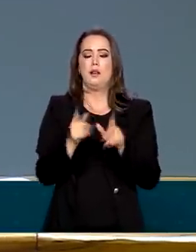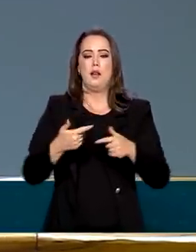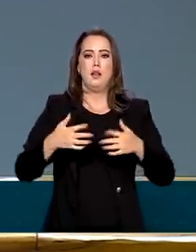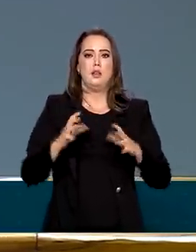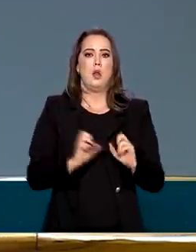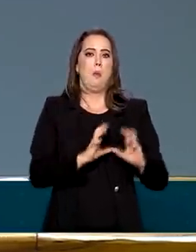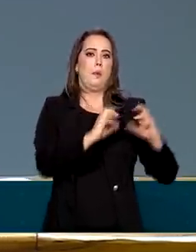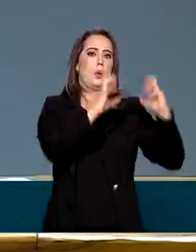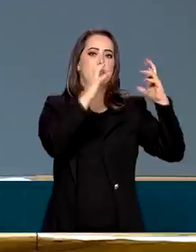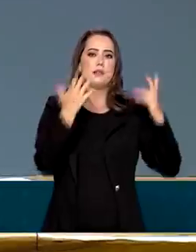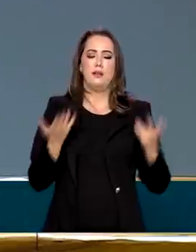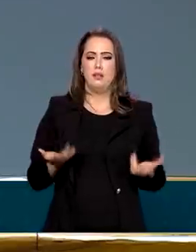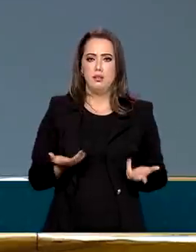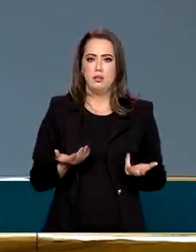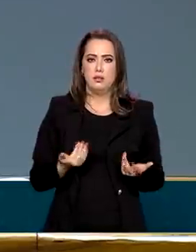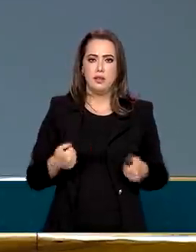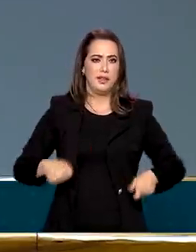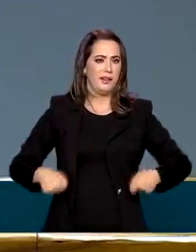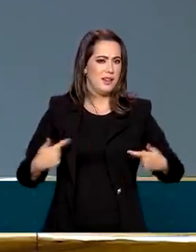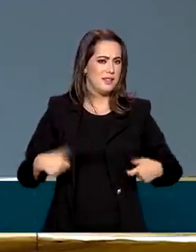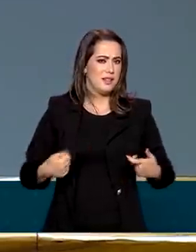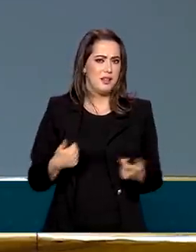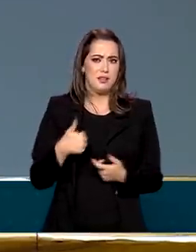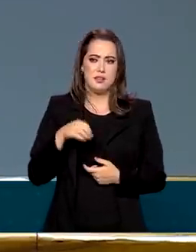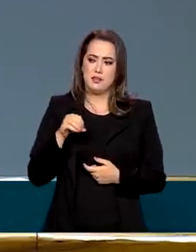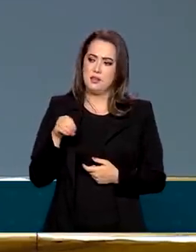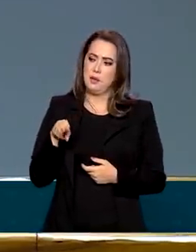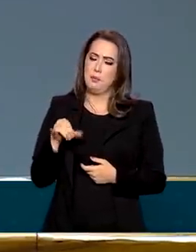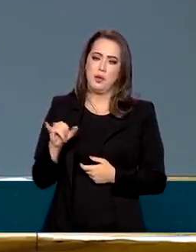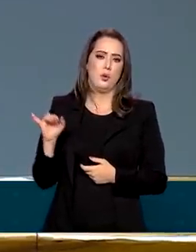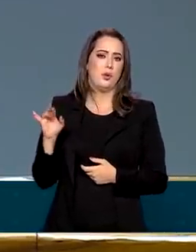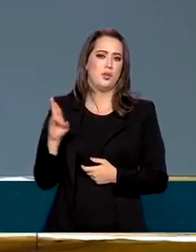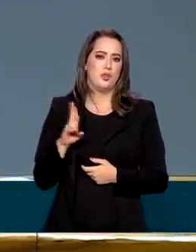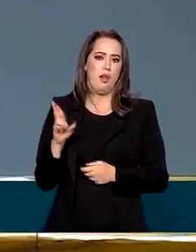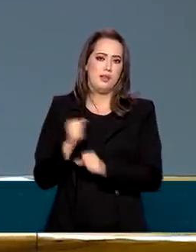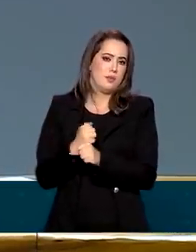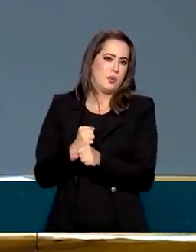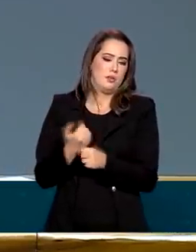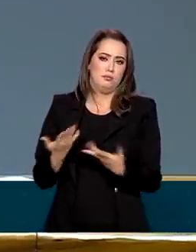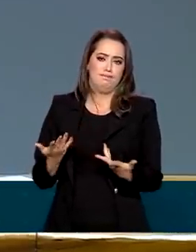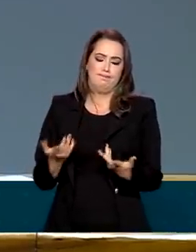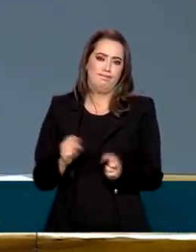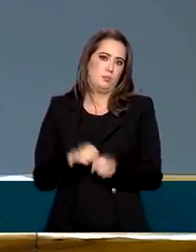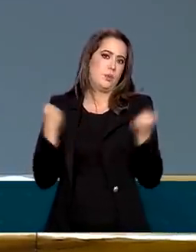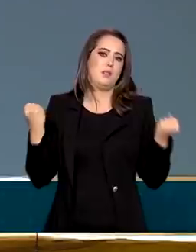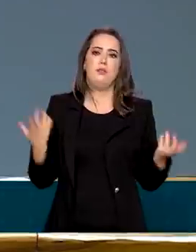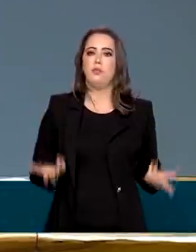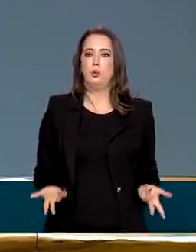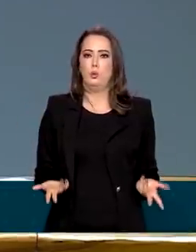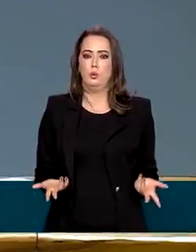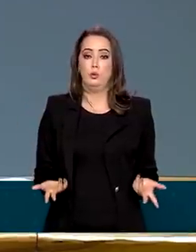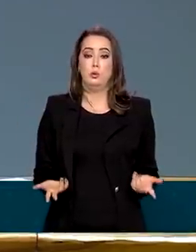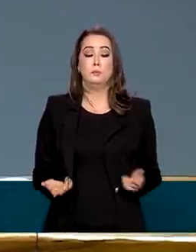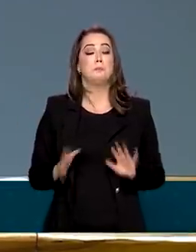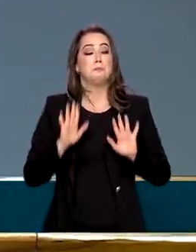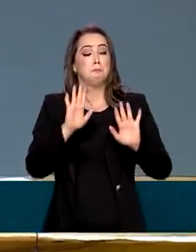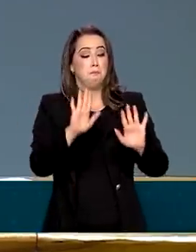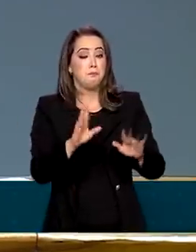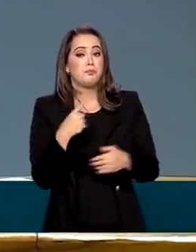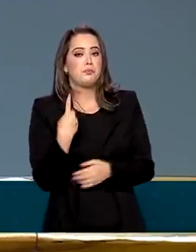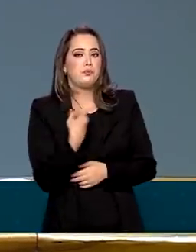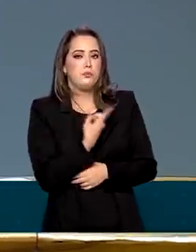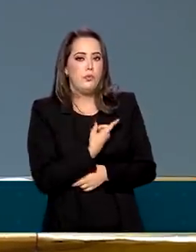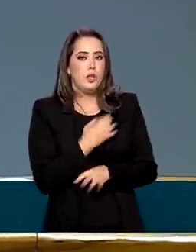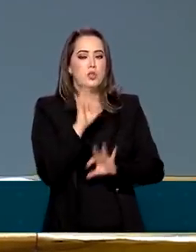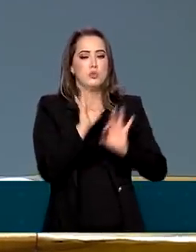e gastando 100 bilhões por ano. Não é possível. Então, o importante nisso aí é o seguinte, usou-se um número para fazer um